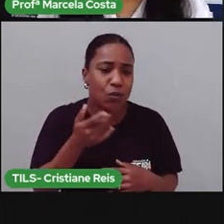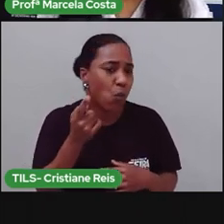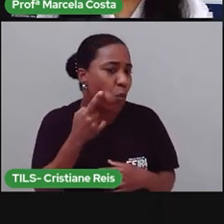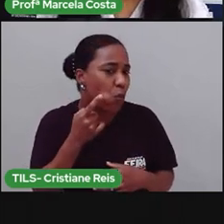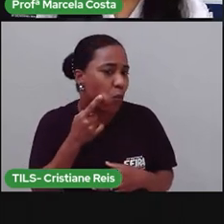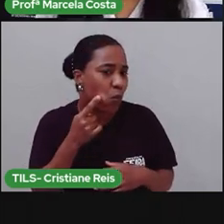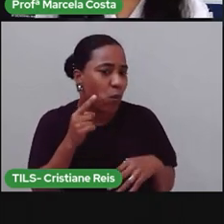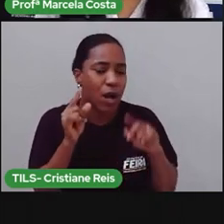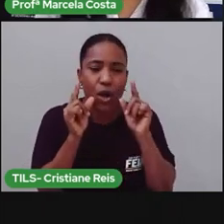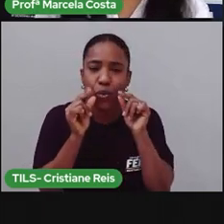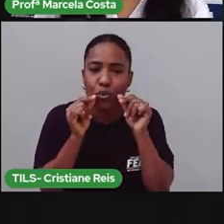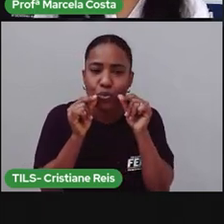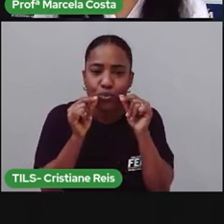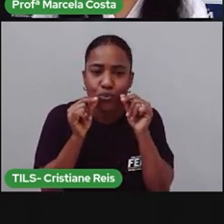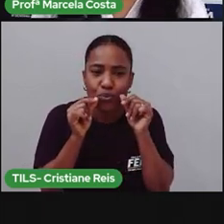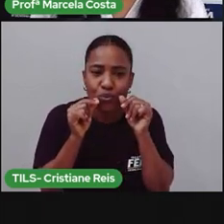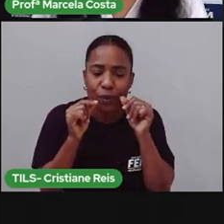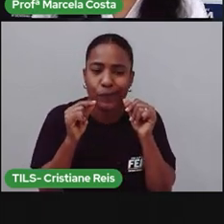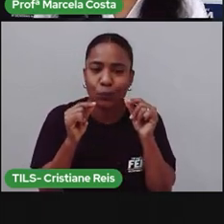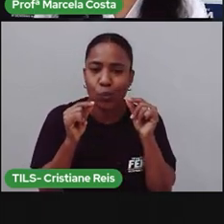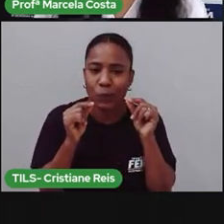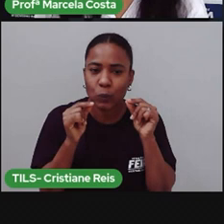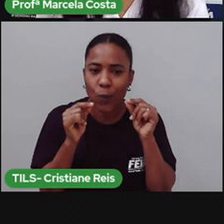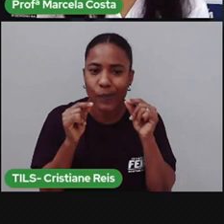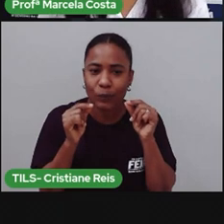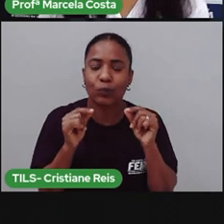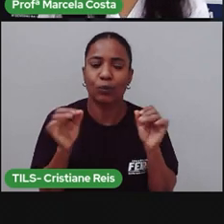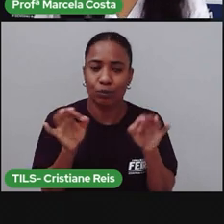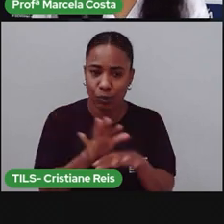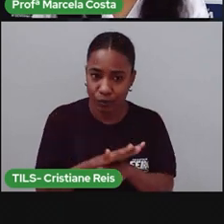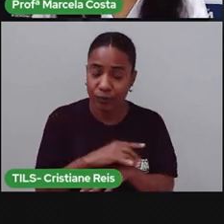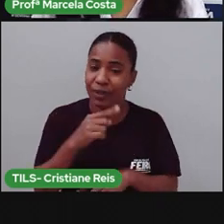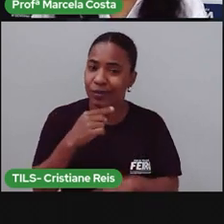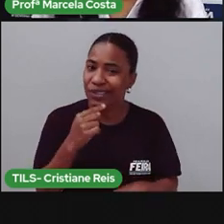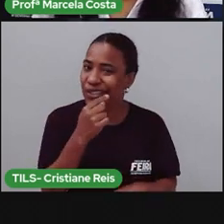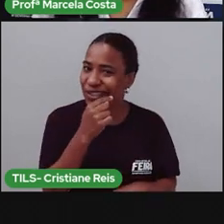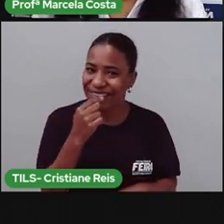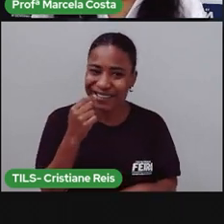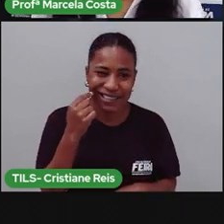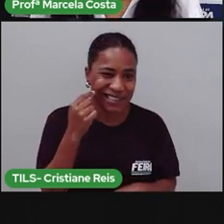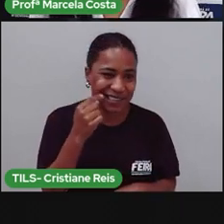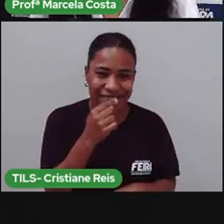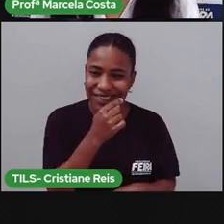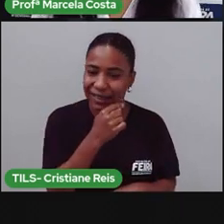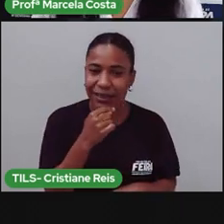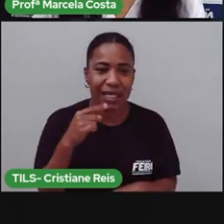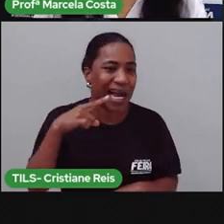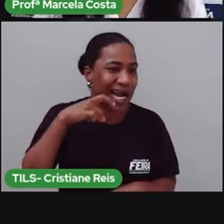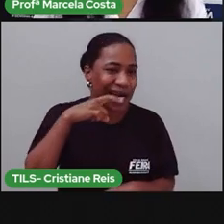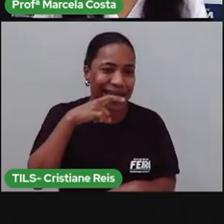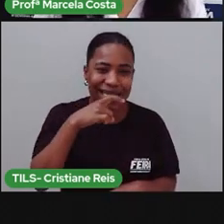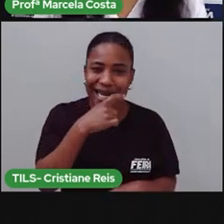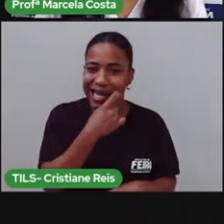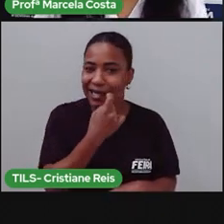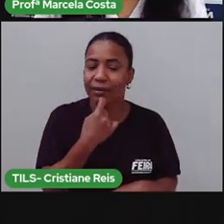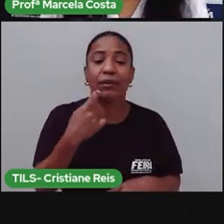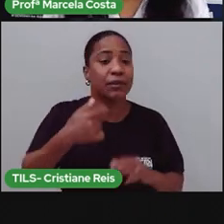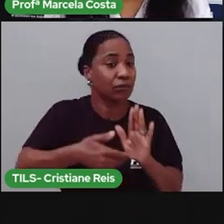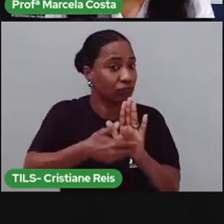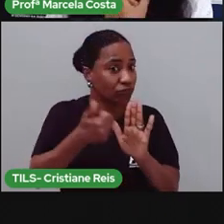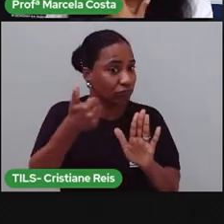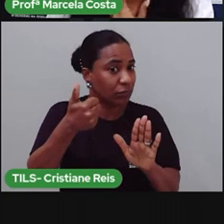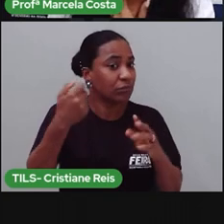Escova seus dentes pra tirar aquele excesso de alimento. Pra tirar aquela bactéria que fica ali no seu dente. Tá?